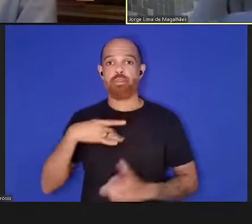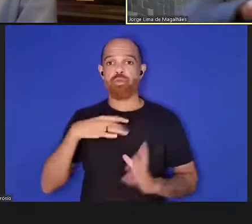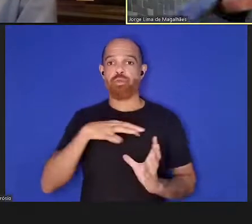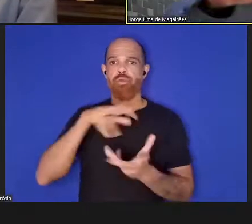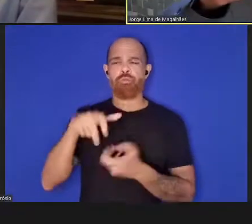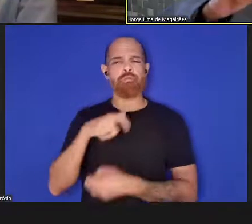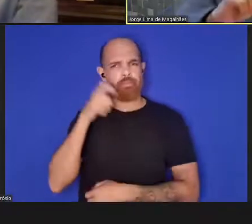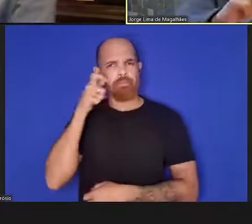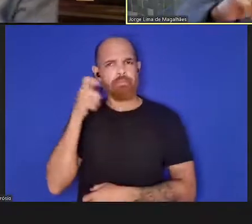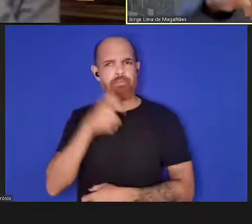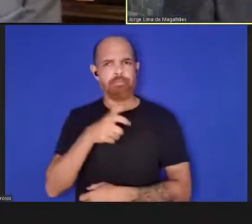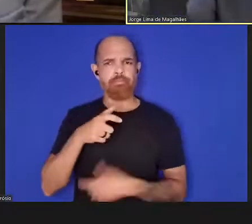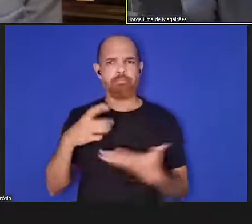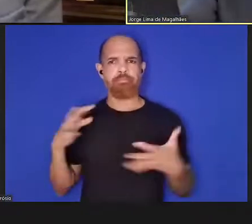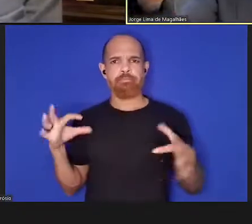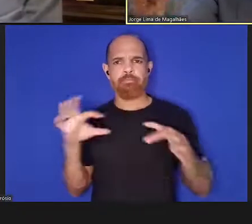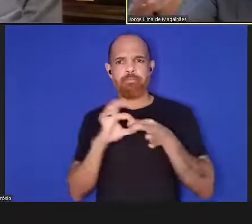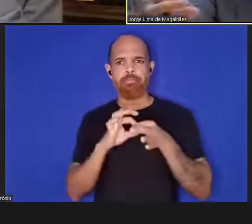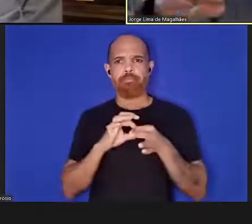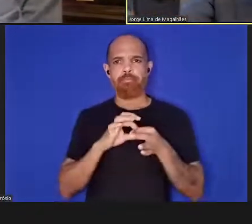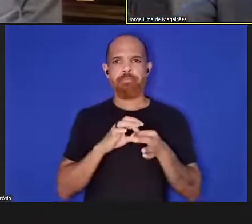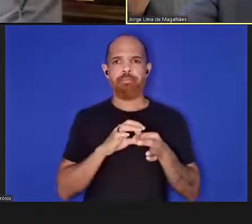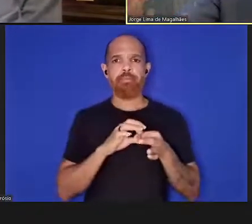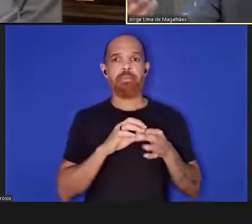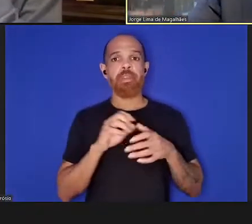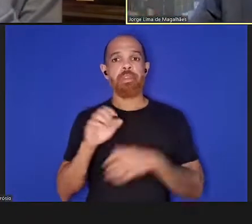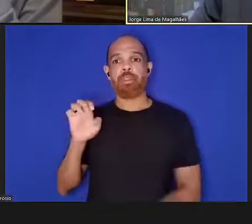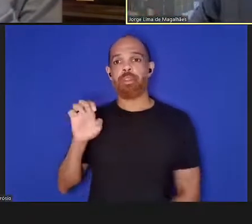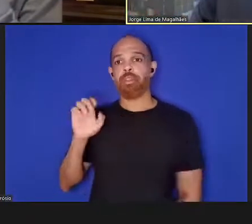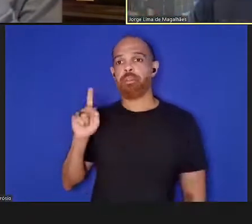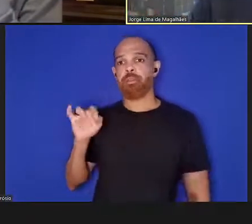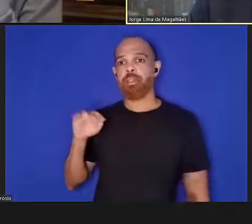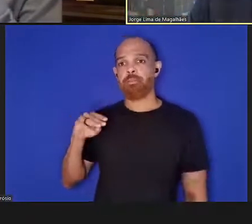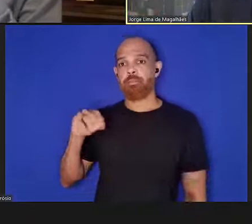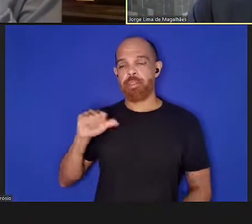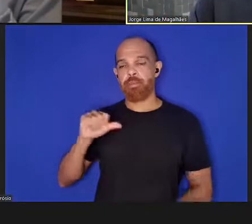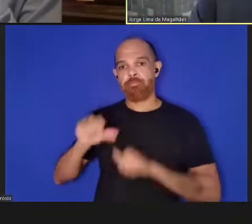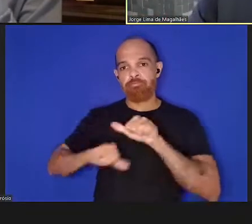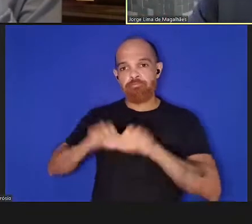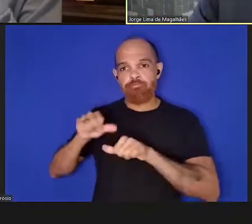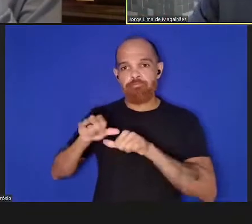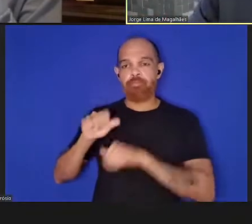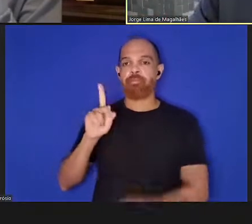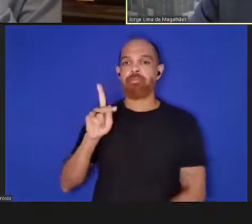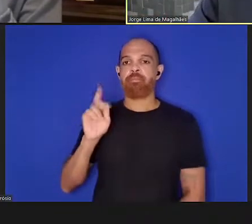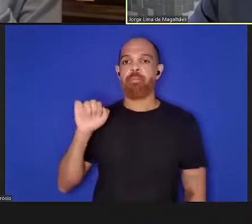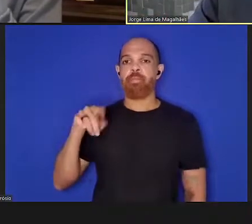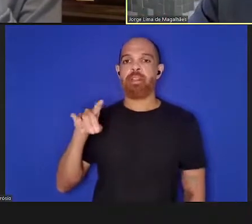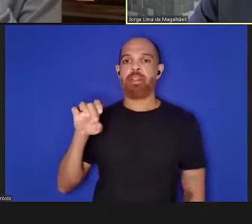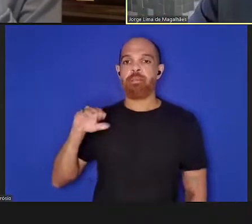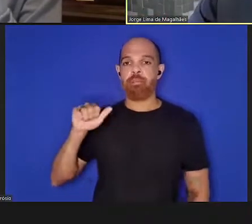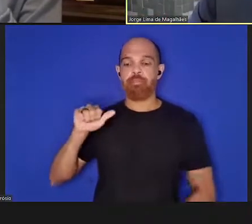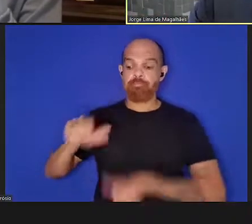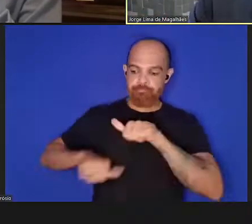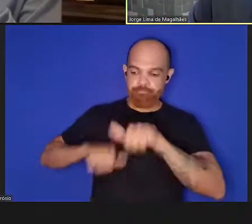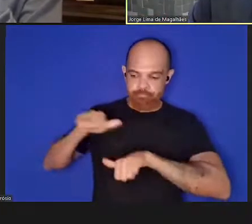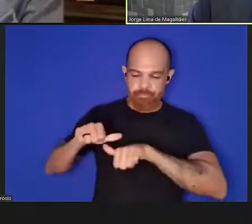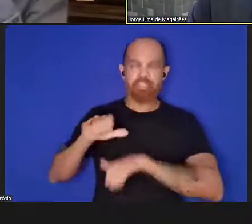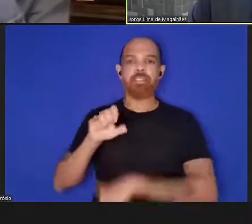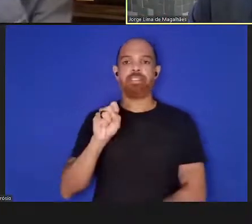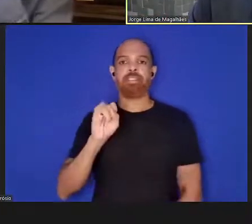internação das epidemias gerando pandemia e por fim a proposta sindêmica que precisamos